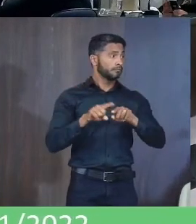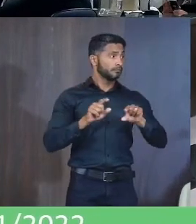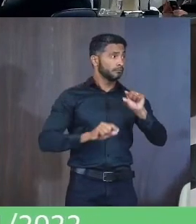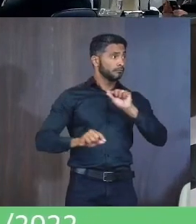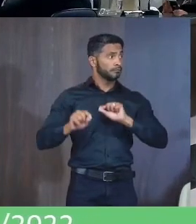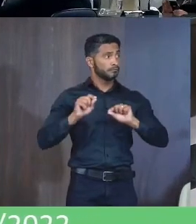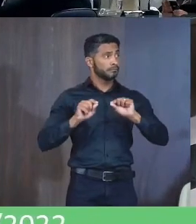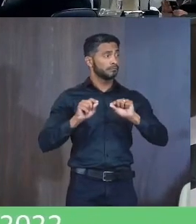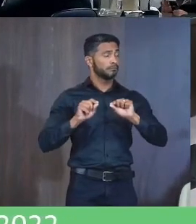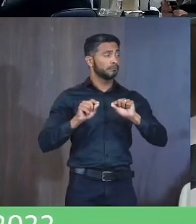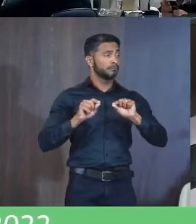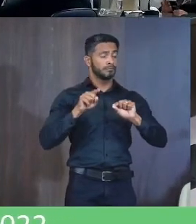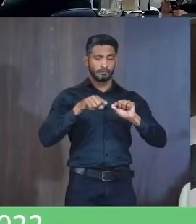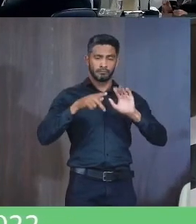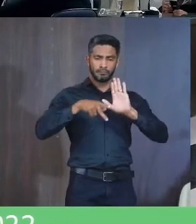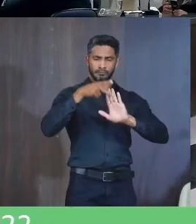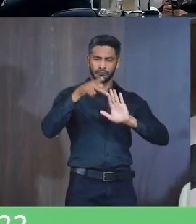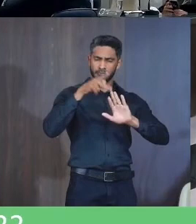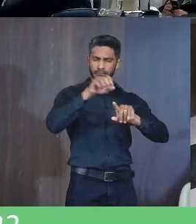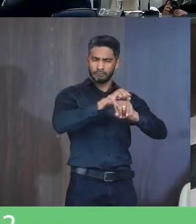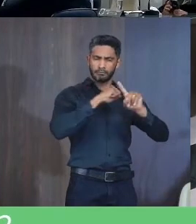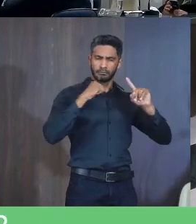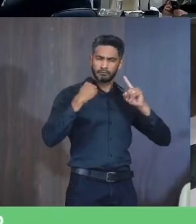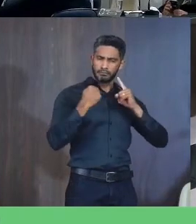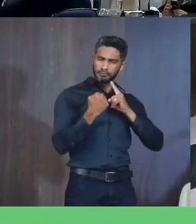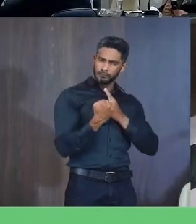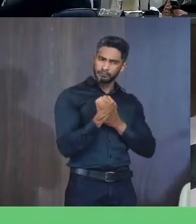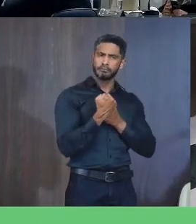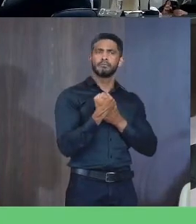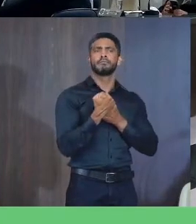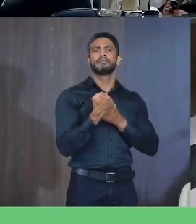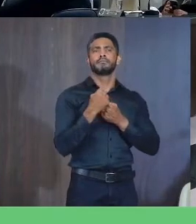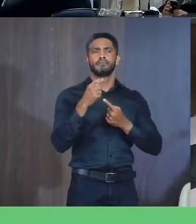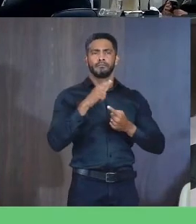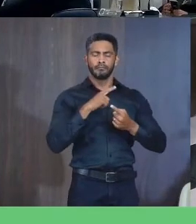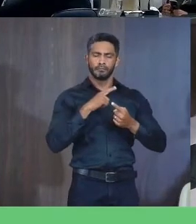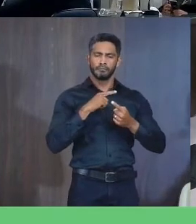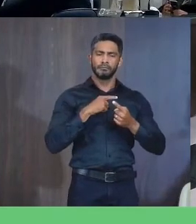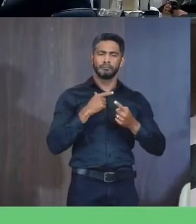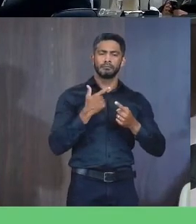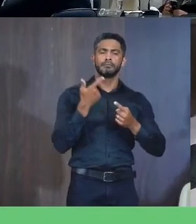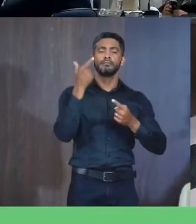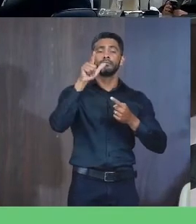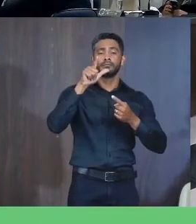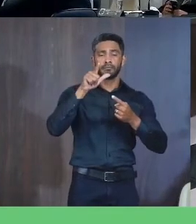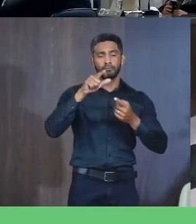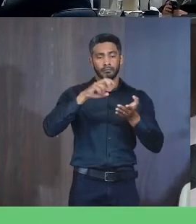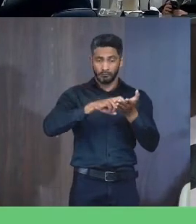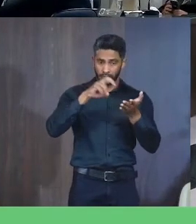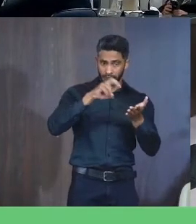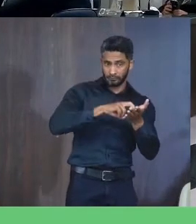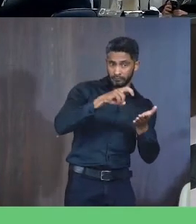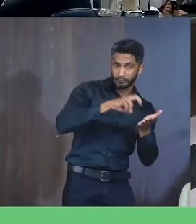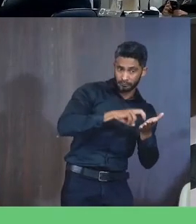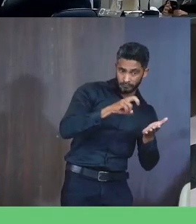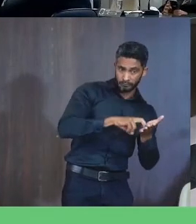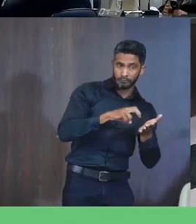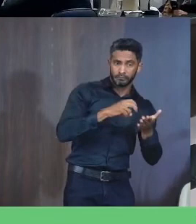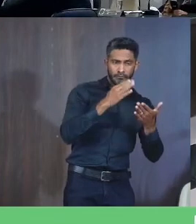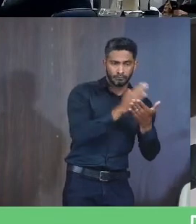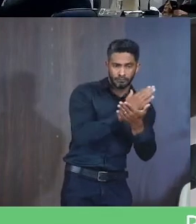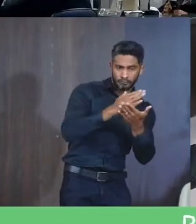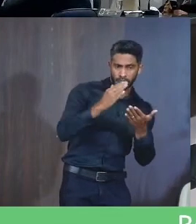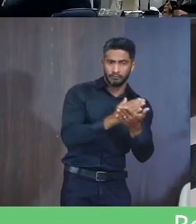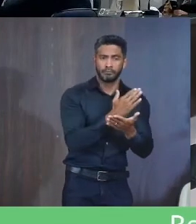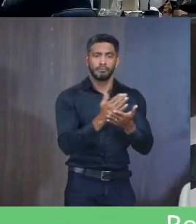via de regras Esses projetos sociais Eles funcionam Num contraturno Onde uma parte da manhã É contemplada Uma certa